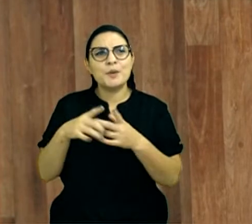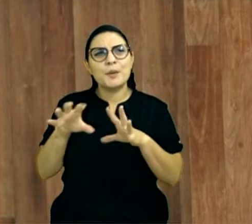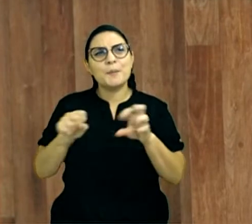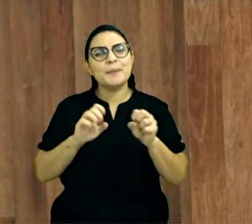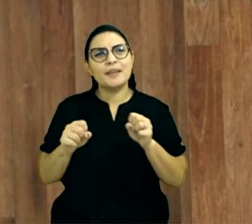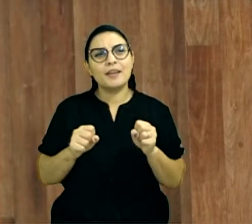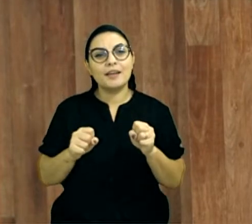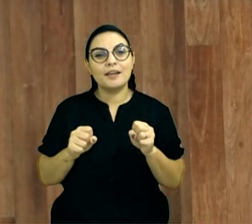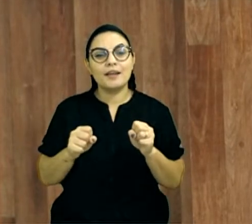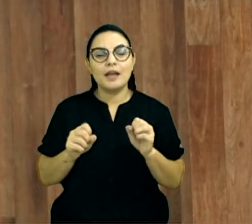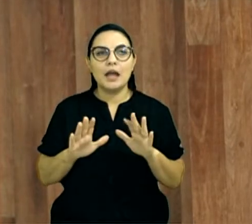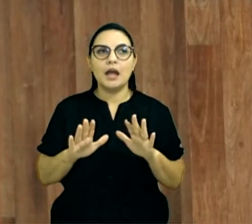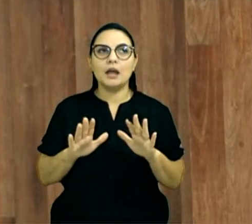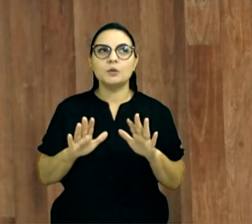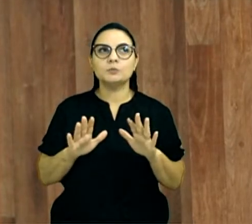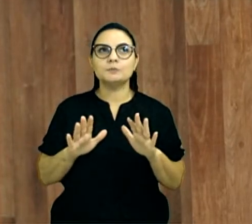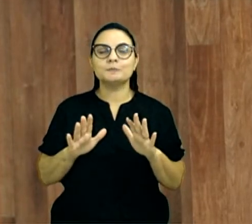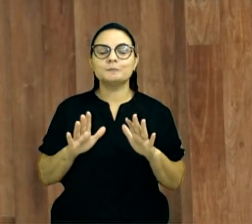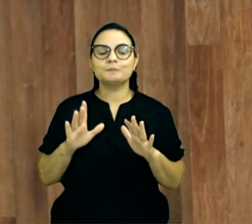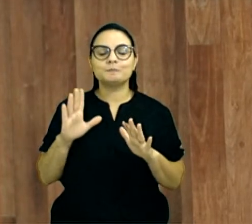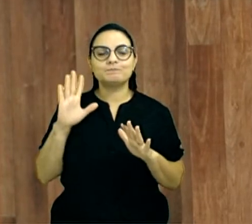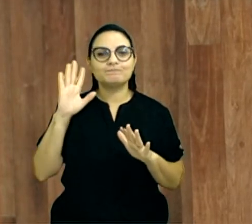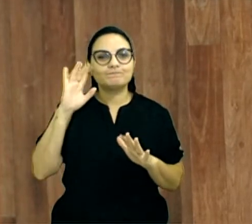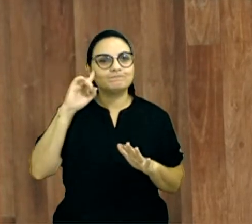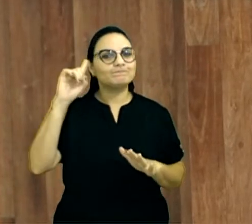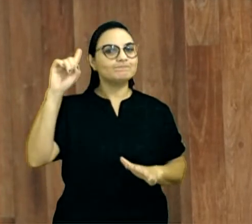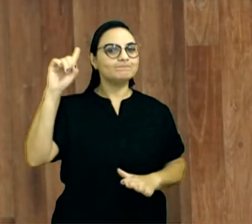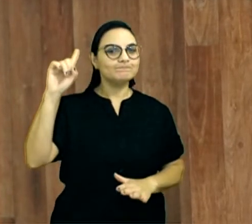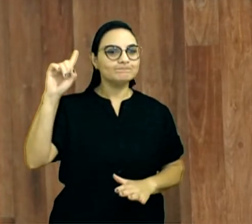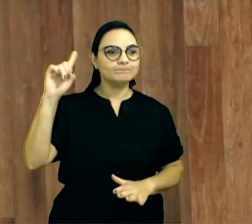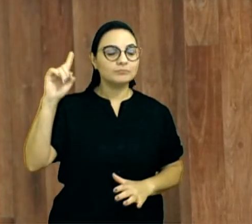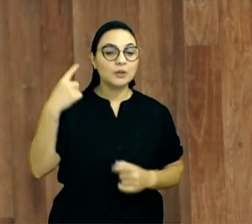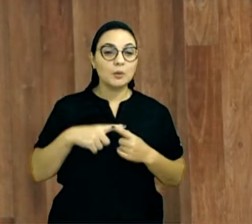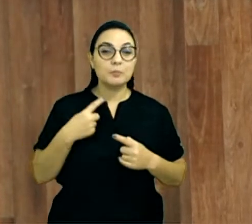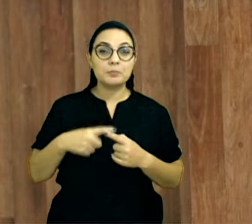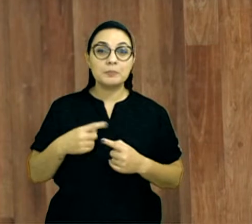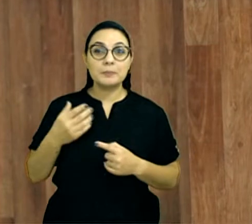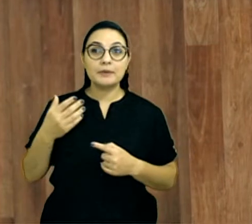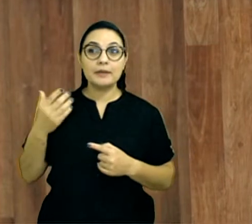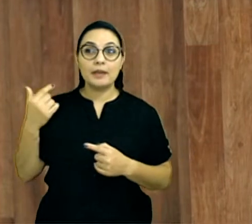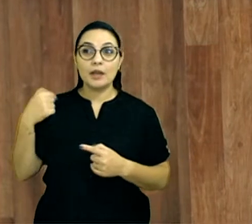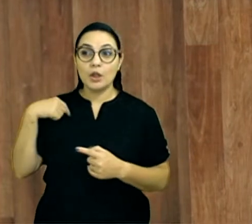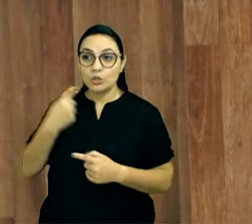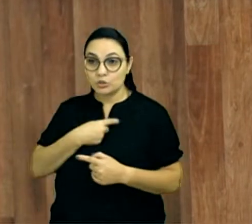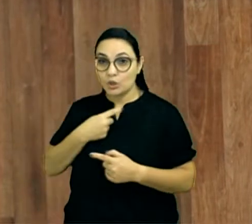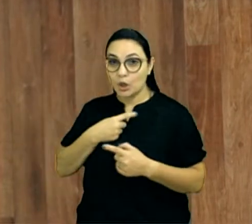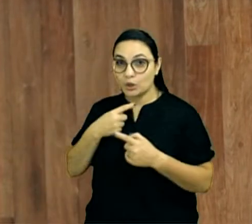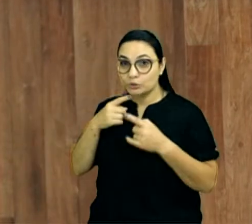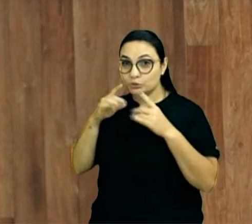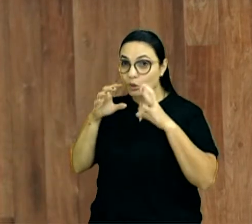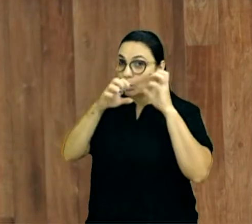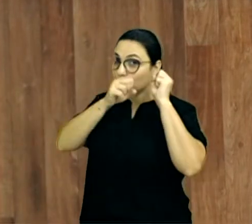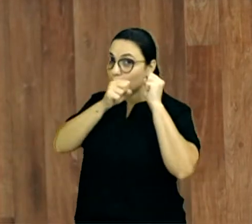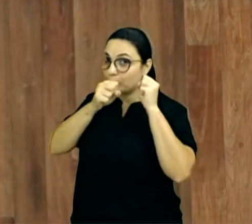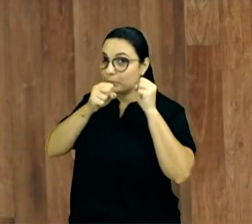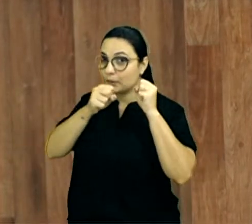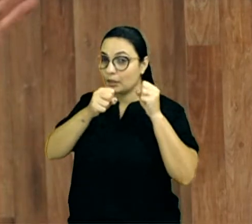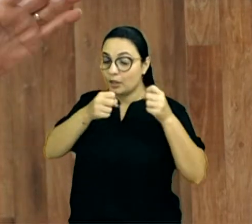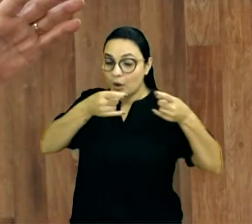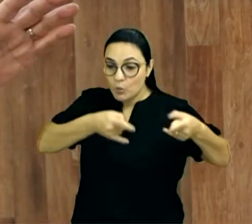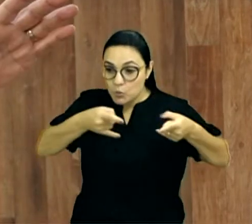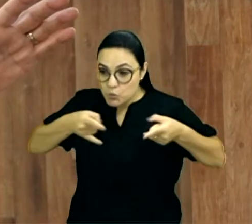vi, porque nós ficávamos nos alojamentos para 10 mil pessoas, e era bem organizado,